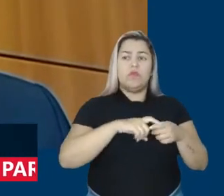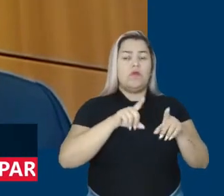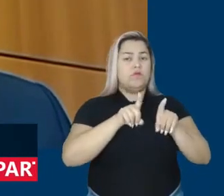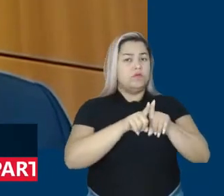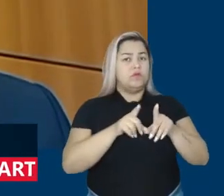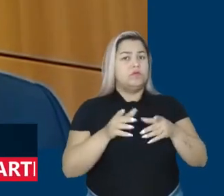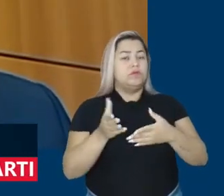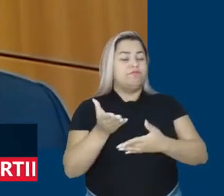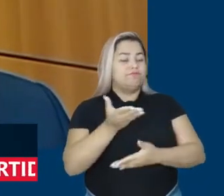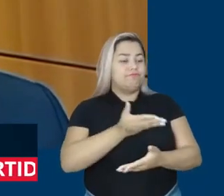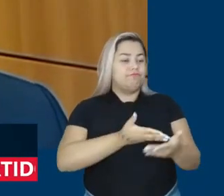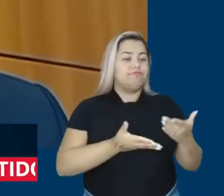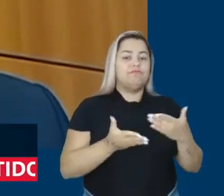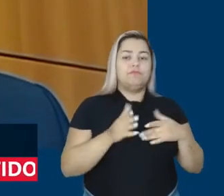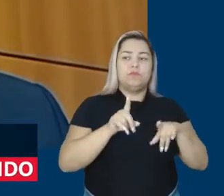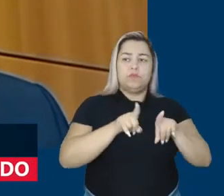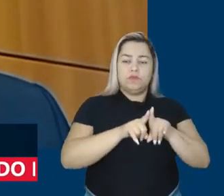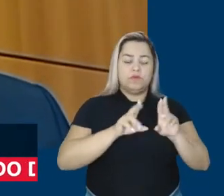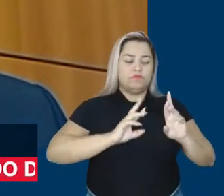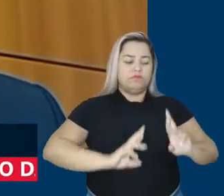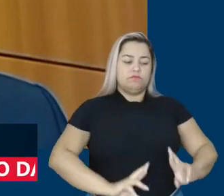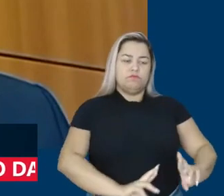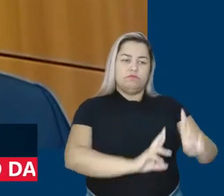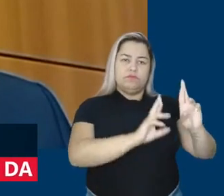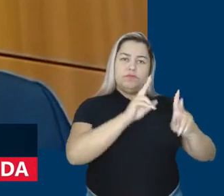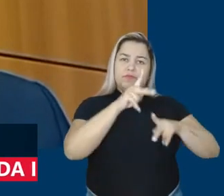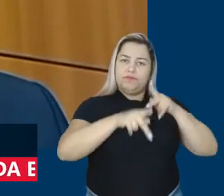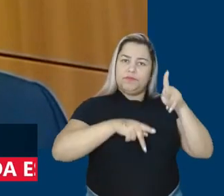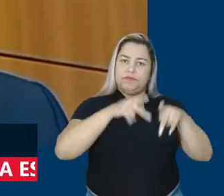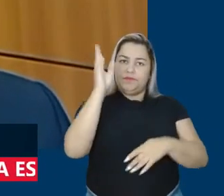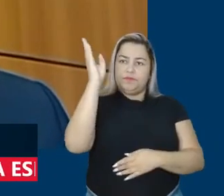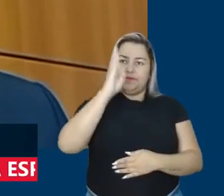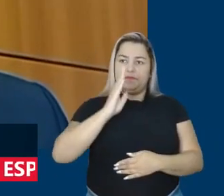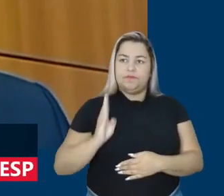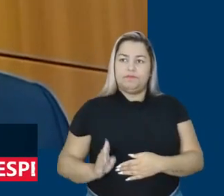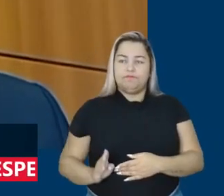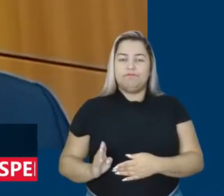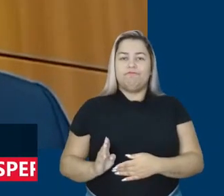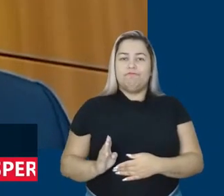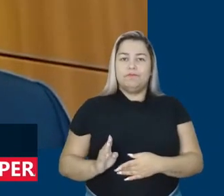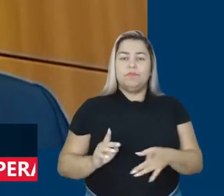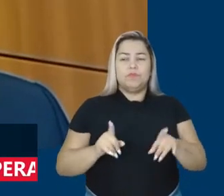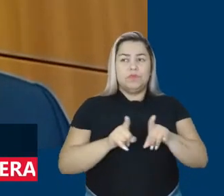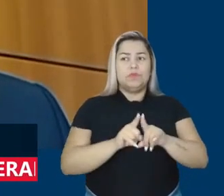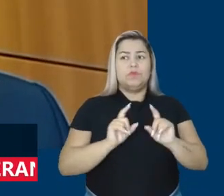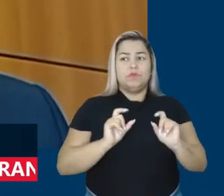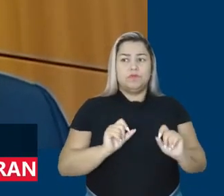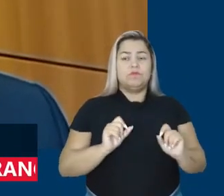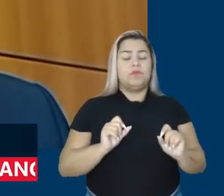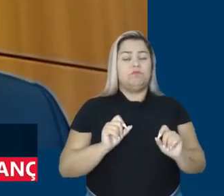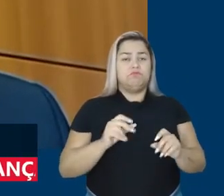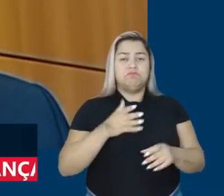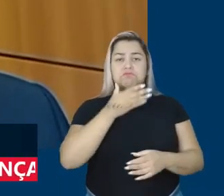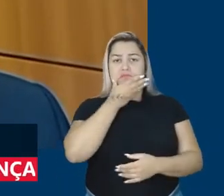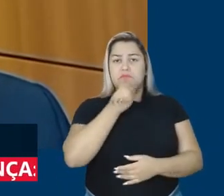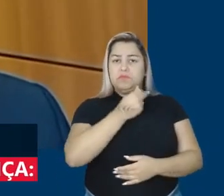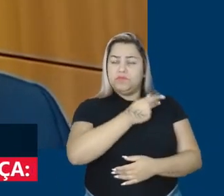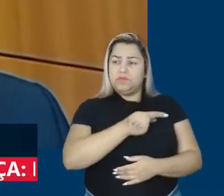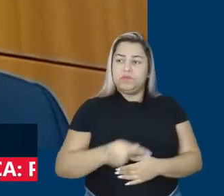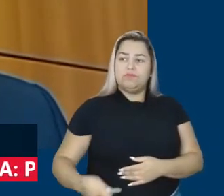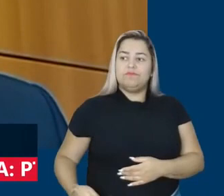a confiança e a esperança do povo brasileiro. muito depositada nesse presidente Lula,